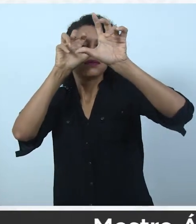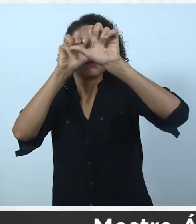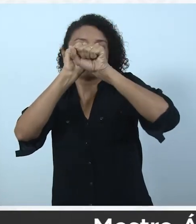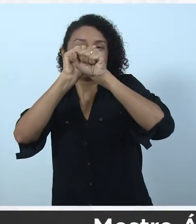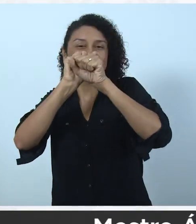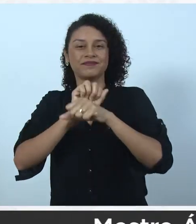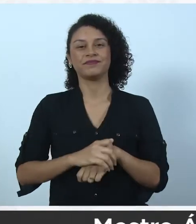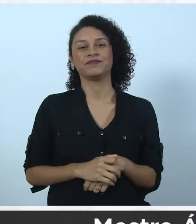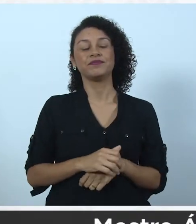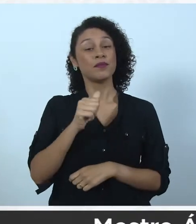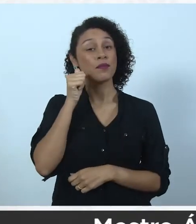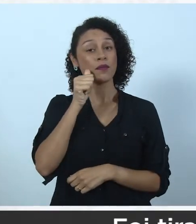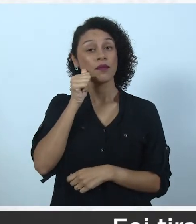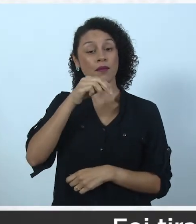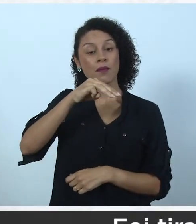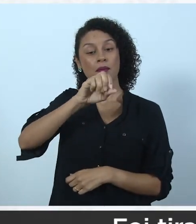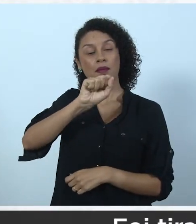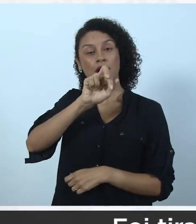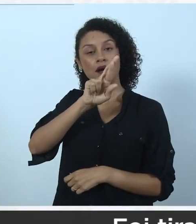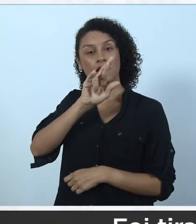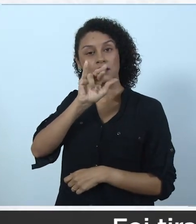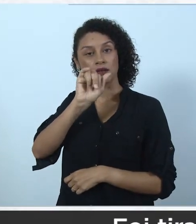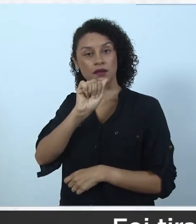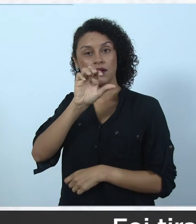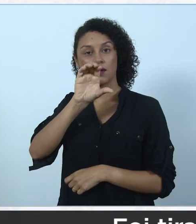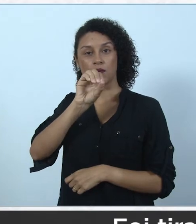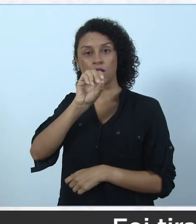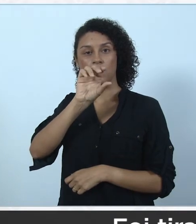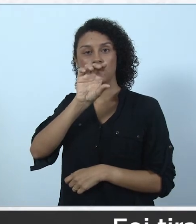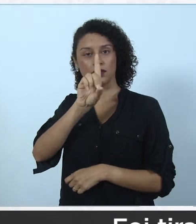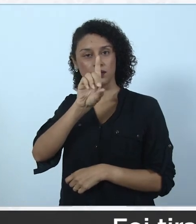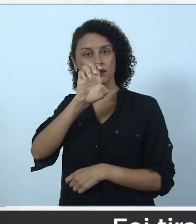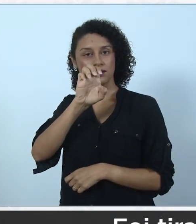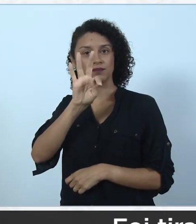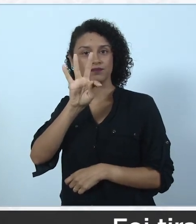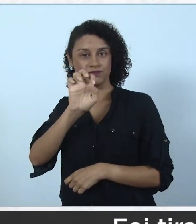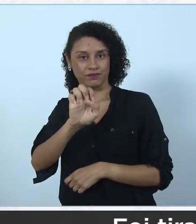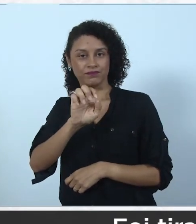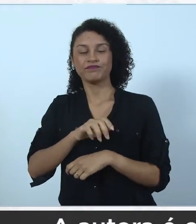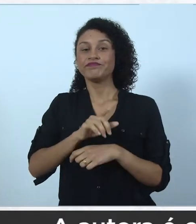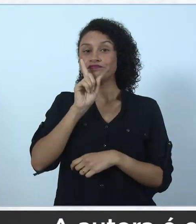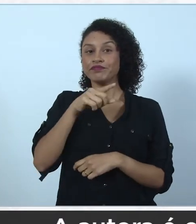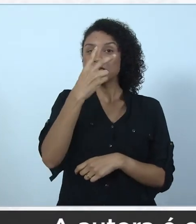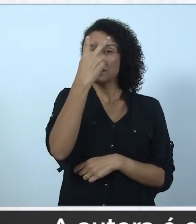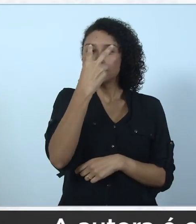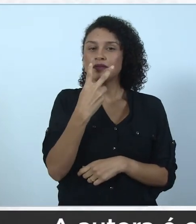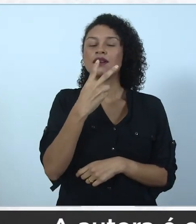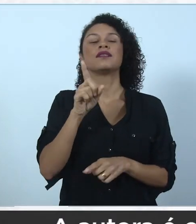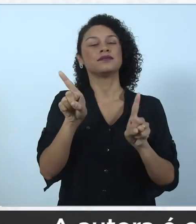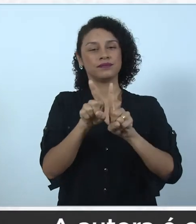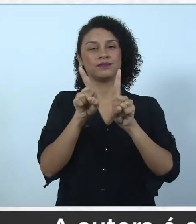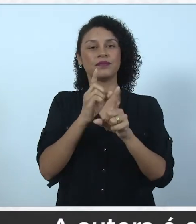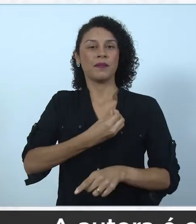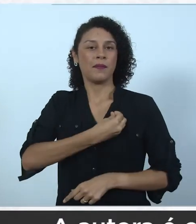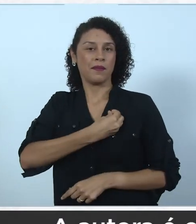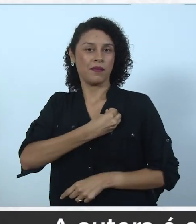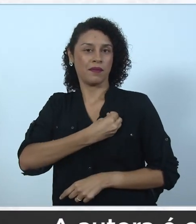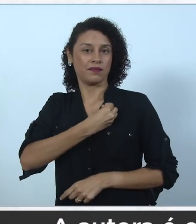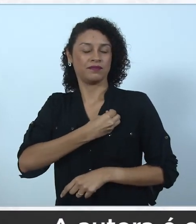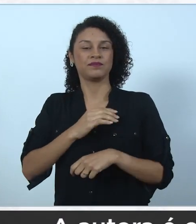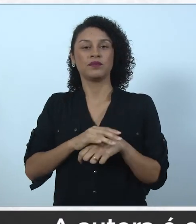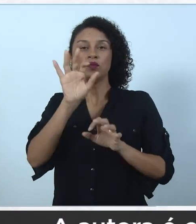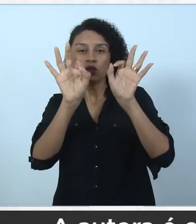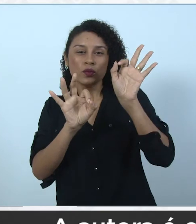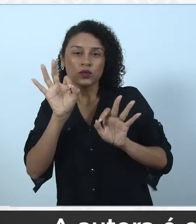encoberto por nuvens. Foi tirada por Maria Odete Souza. A autora é cega e